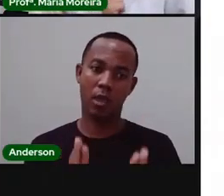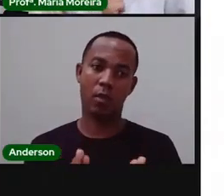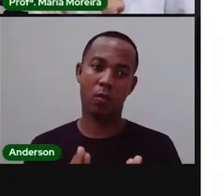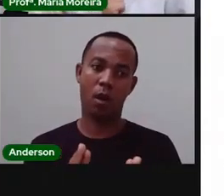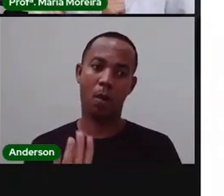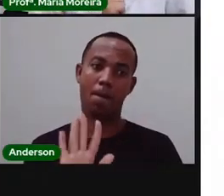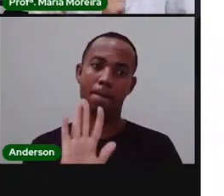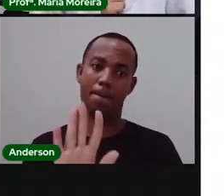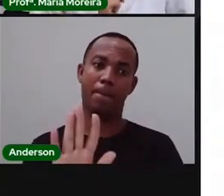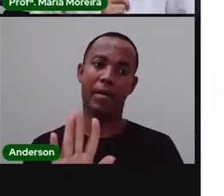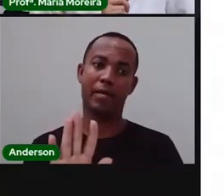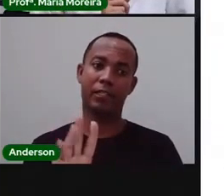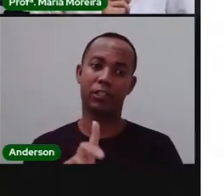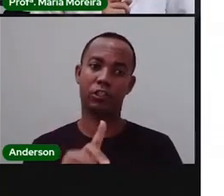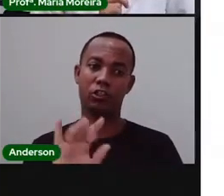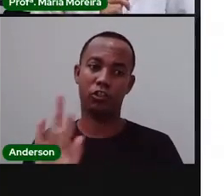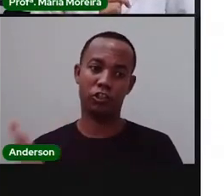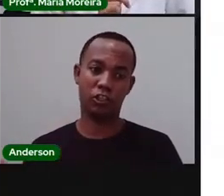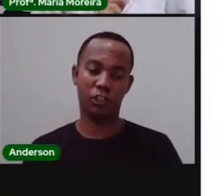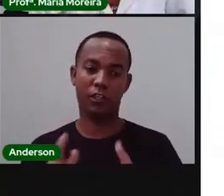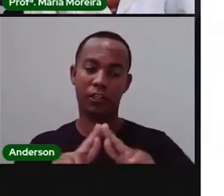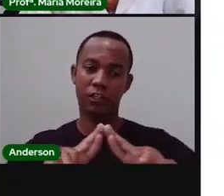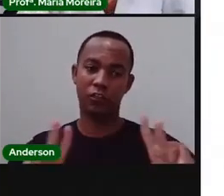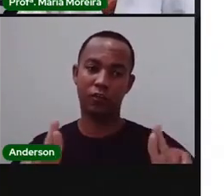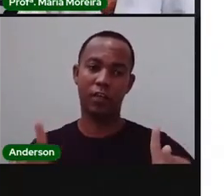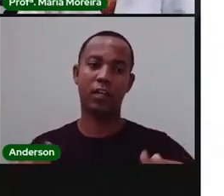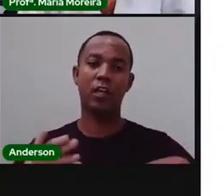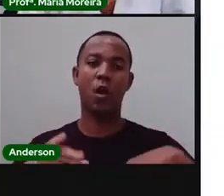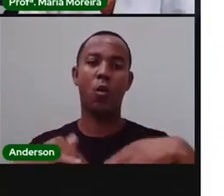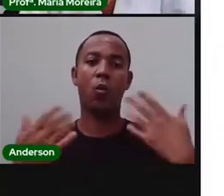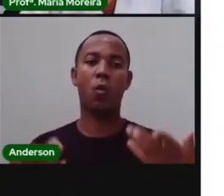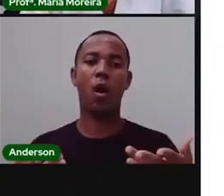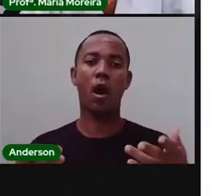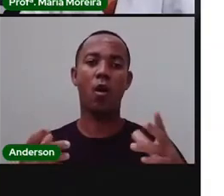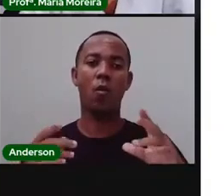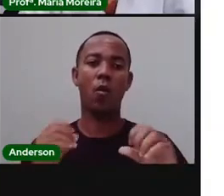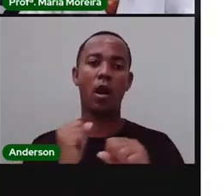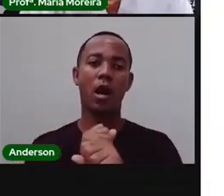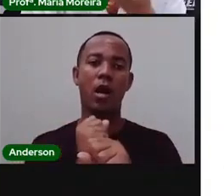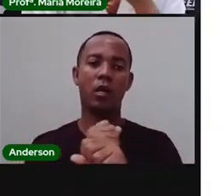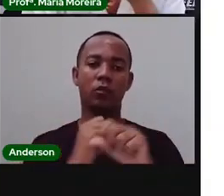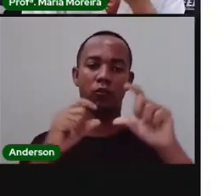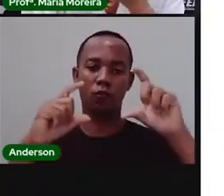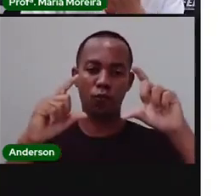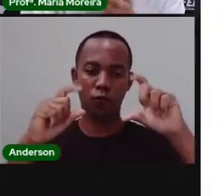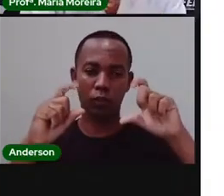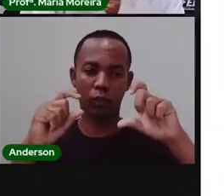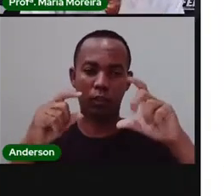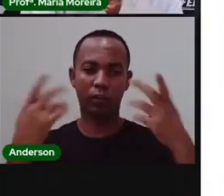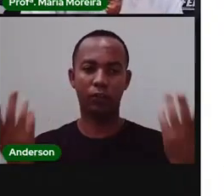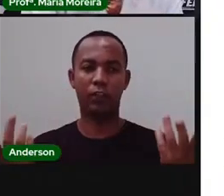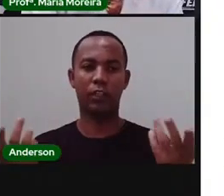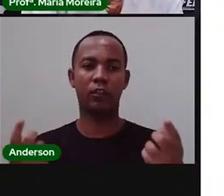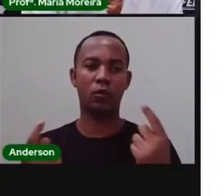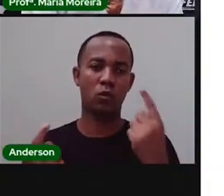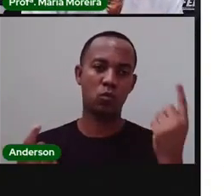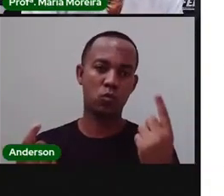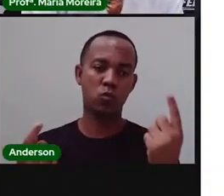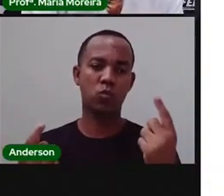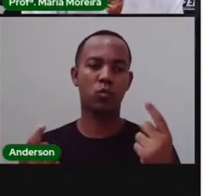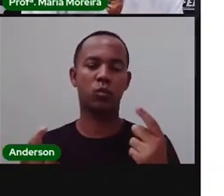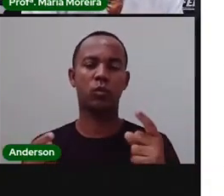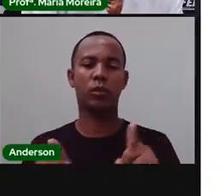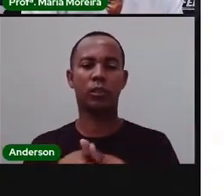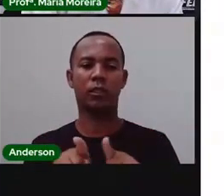Dessas imagens Em que ano Foi fotografado O local Da imagem E o local Da imagem Dois Vamos voltar lá